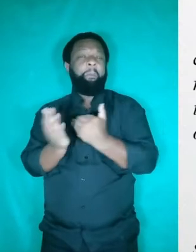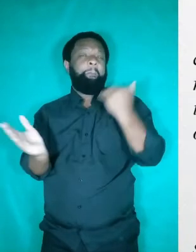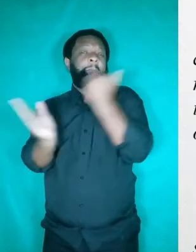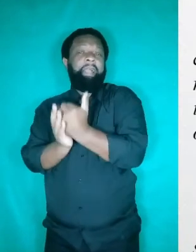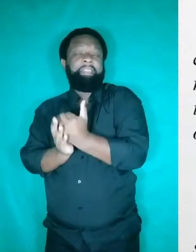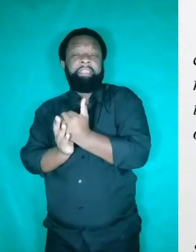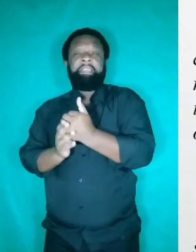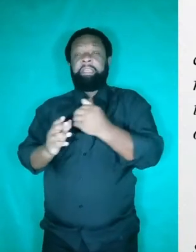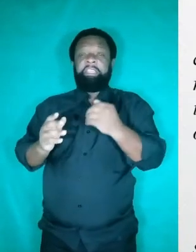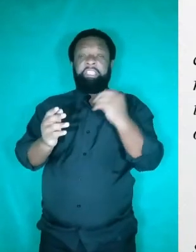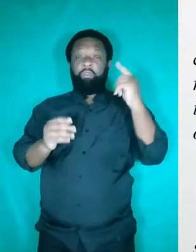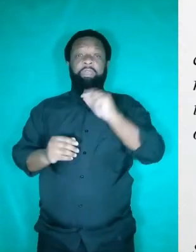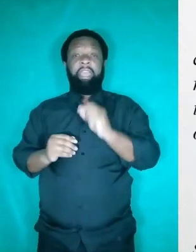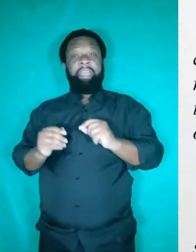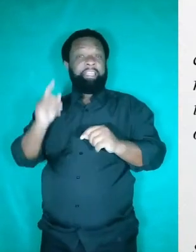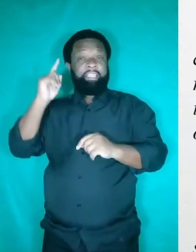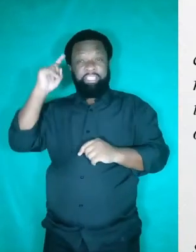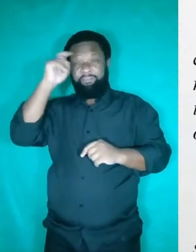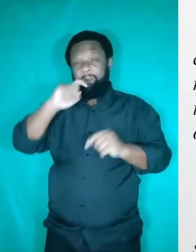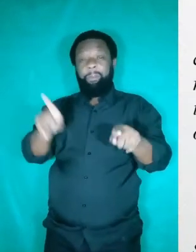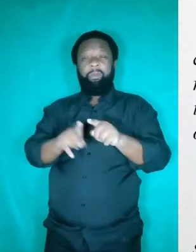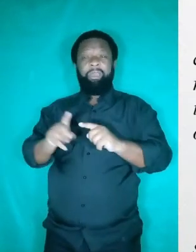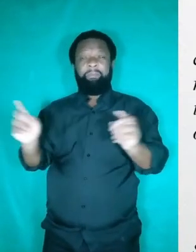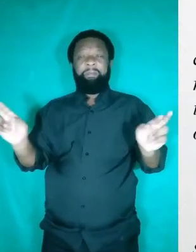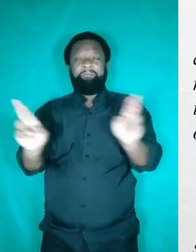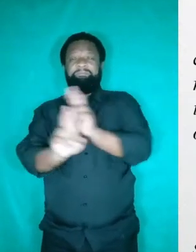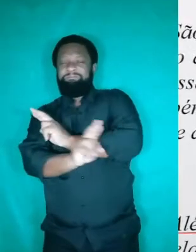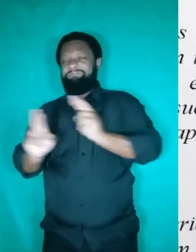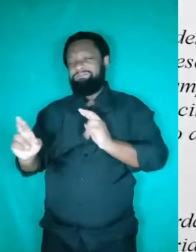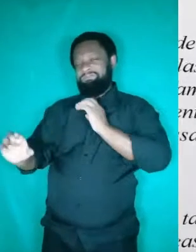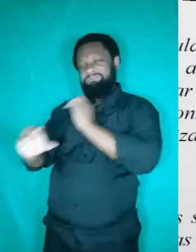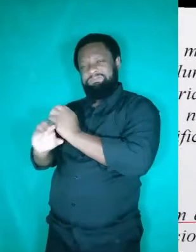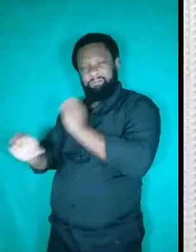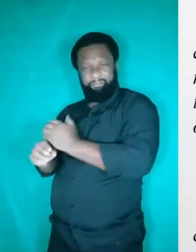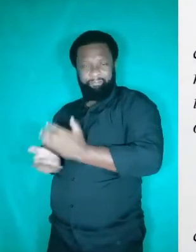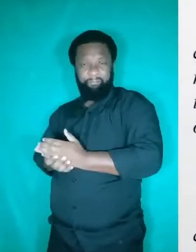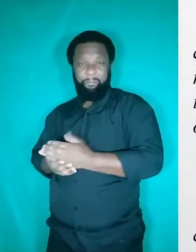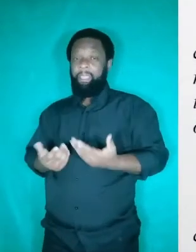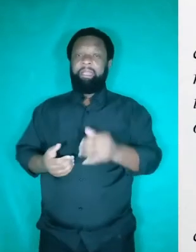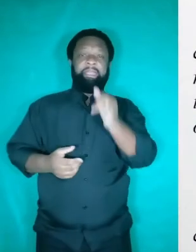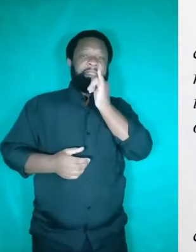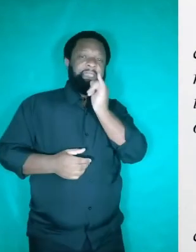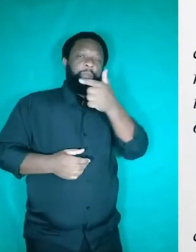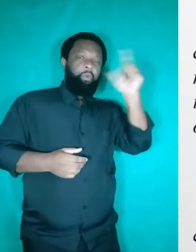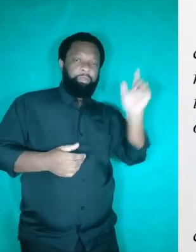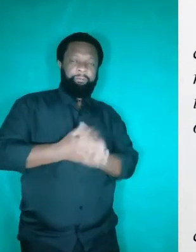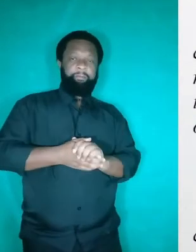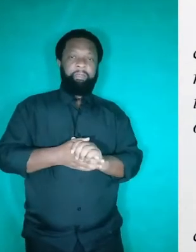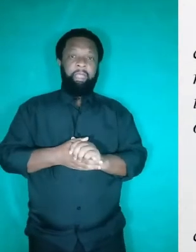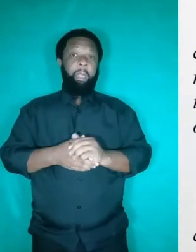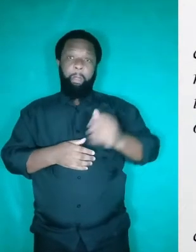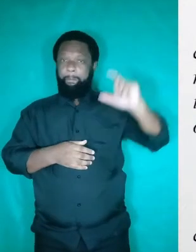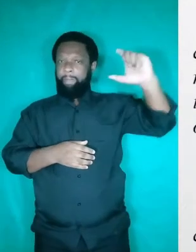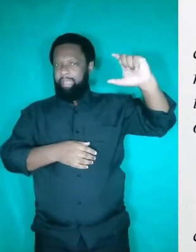dificuldade, nesse caso a dificuldade de relacionamento, certo? Agora olha esse outro exemplo aqui. Primeiro parágrafo